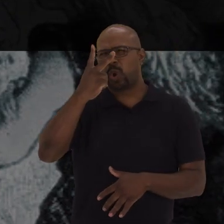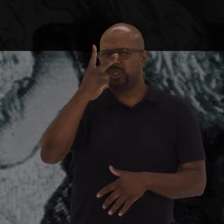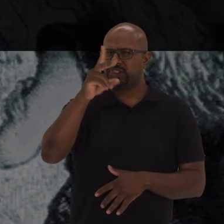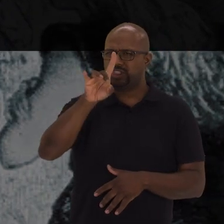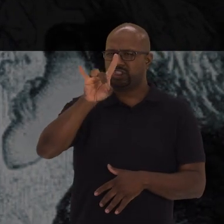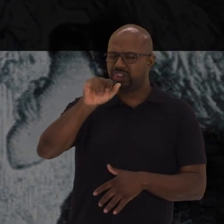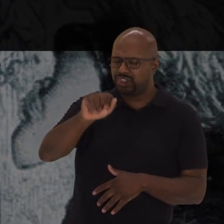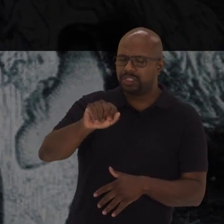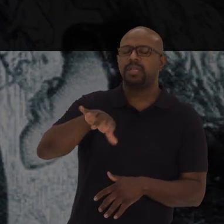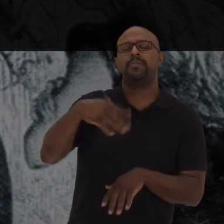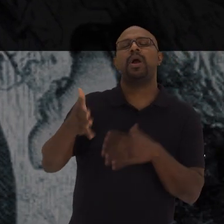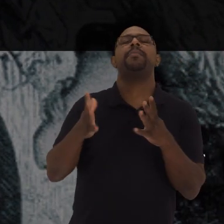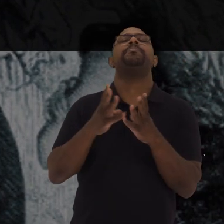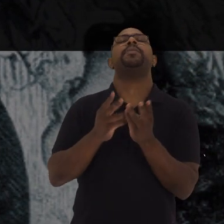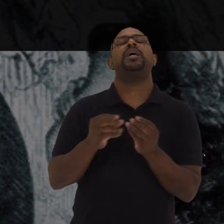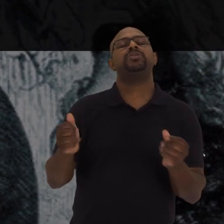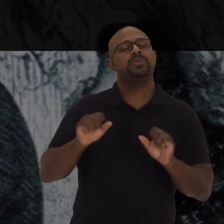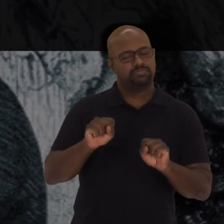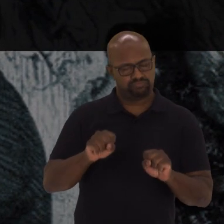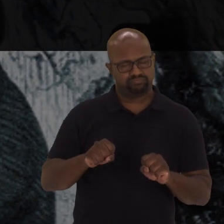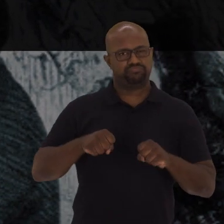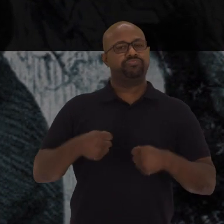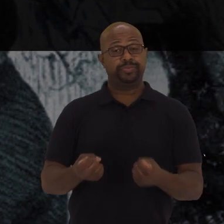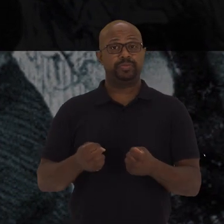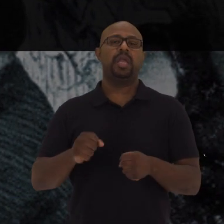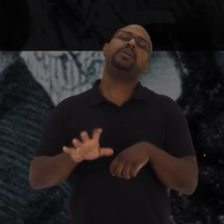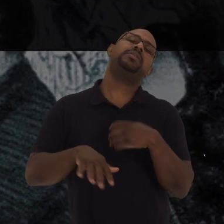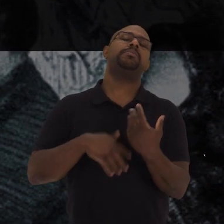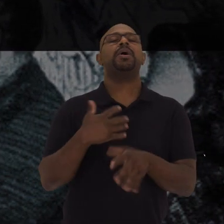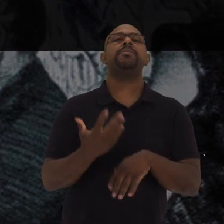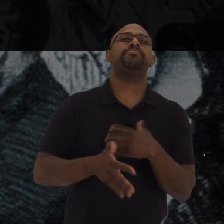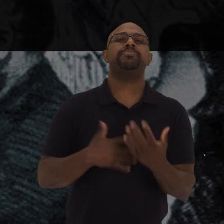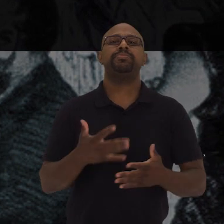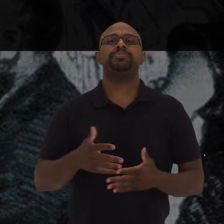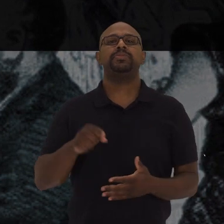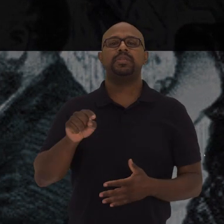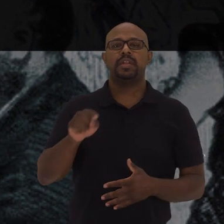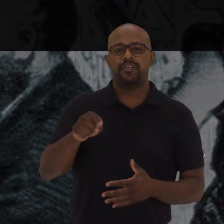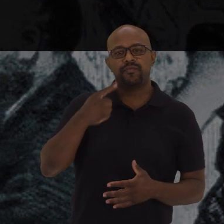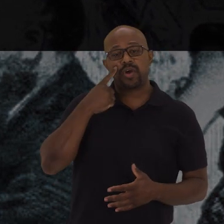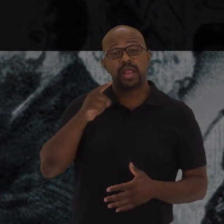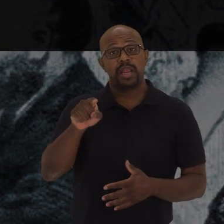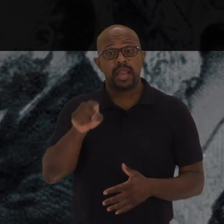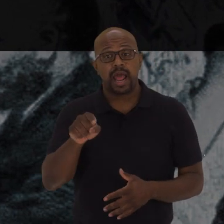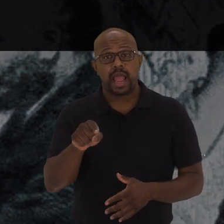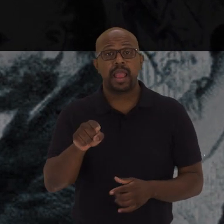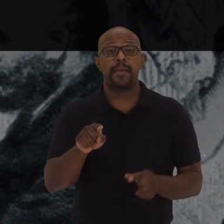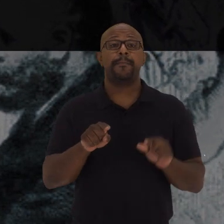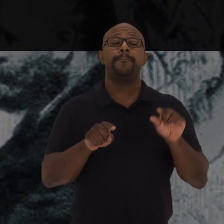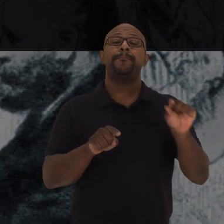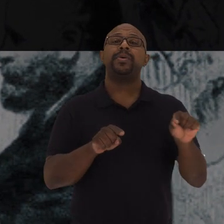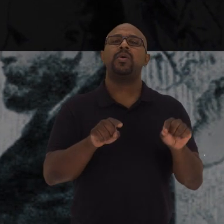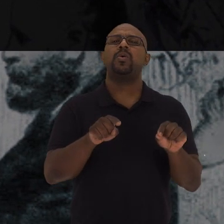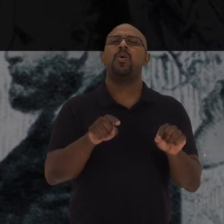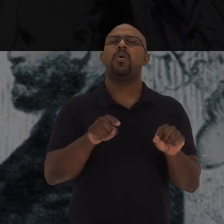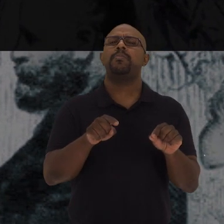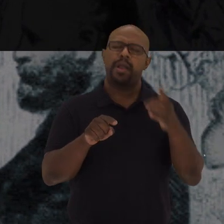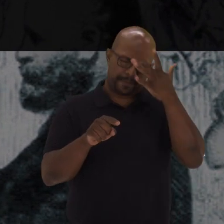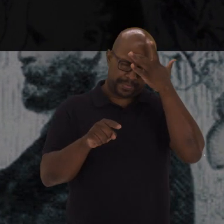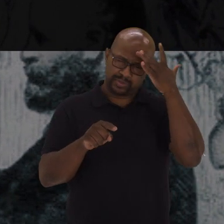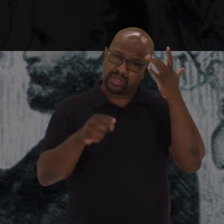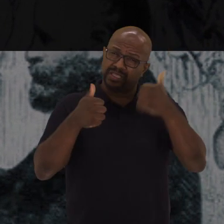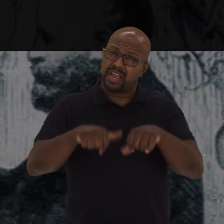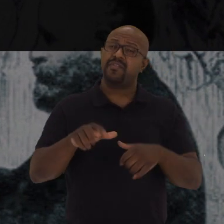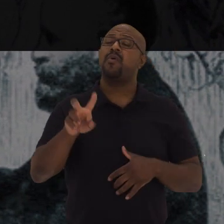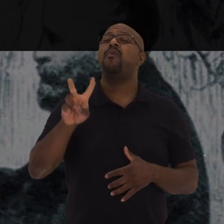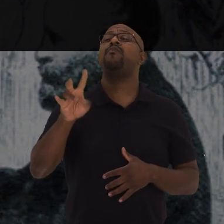passou e ele se recuperou Depois de um tempo O Jenner foi lá e pegou Uma pústula de uma pessoa Que estava com